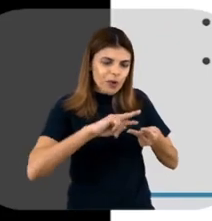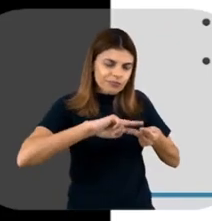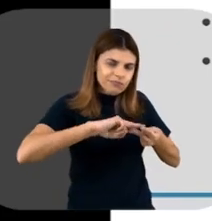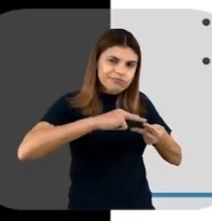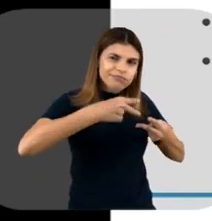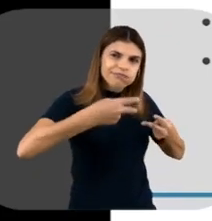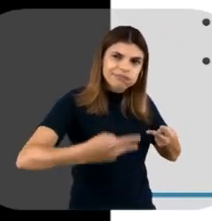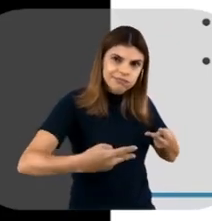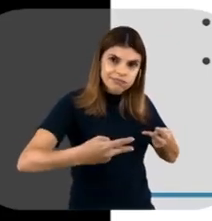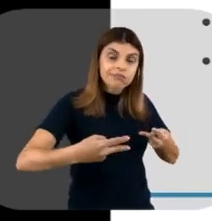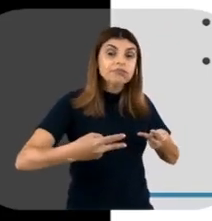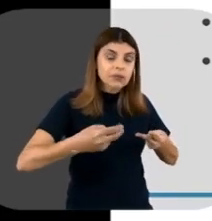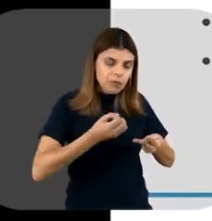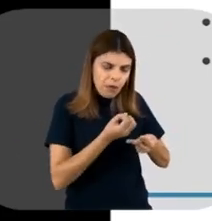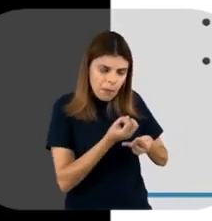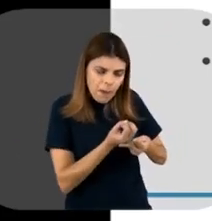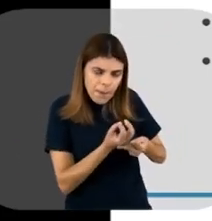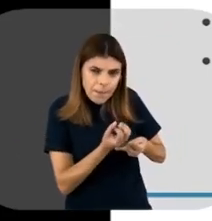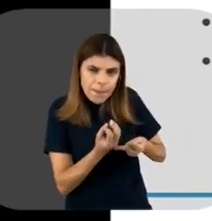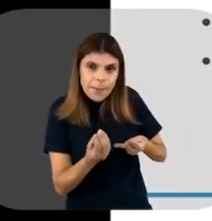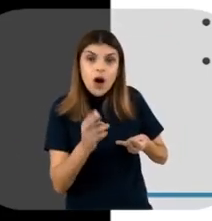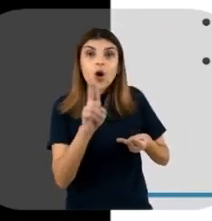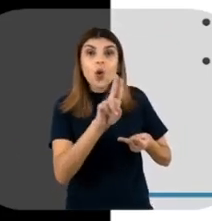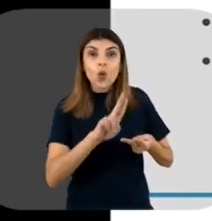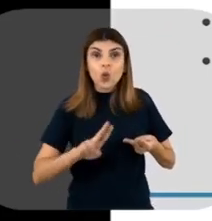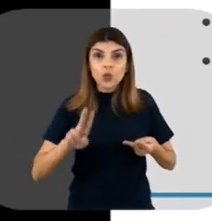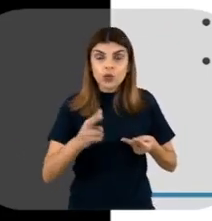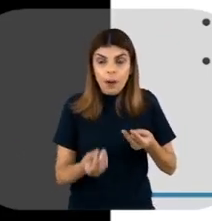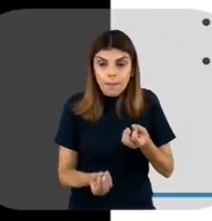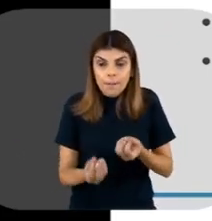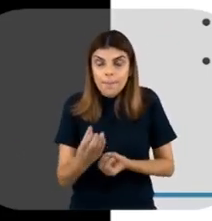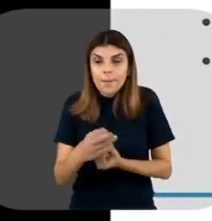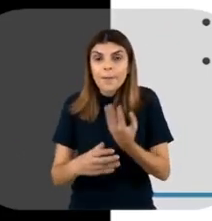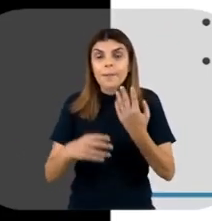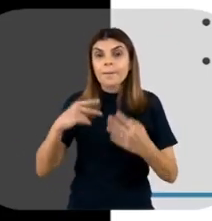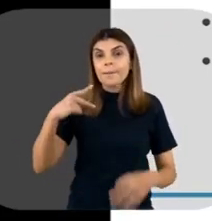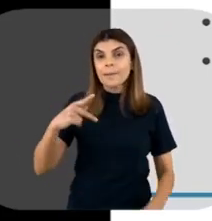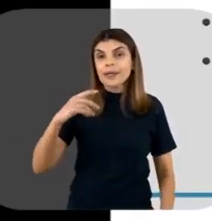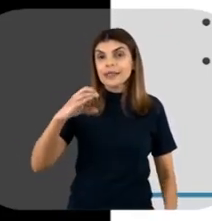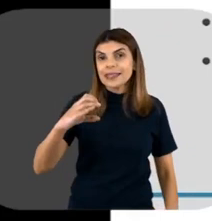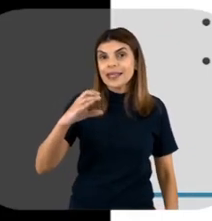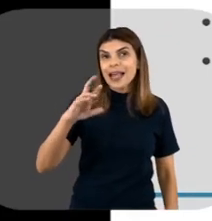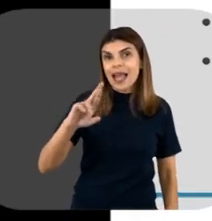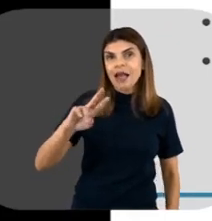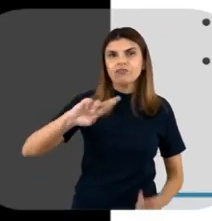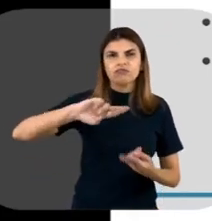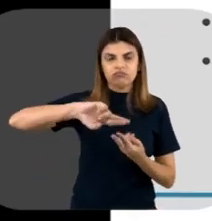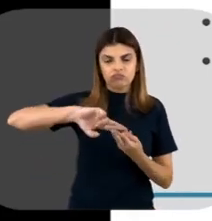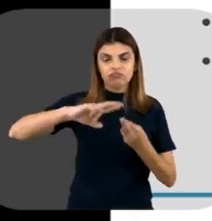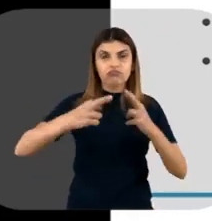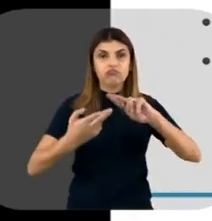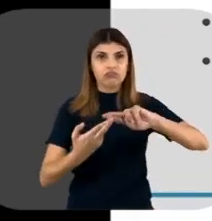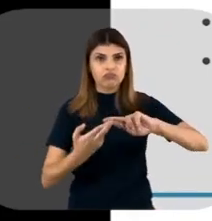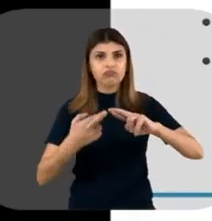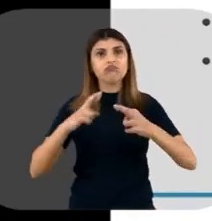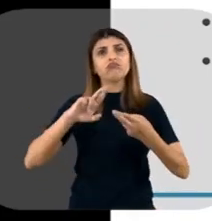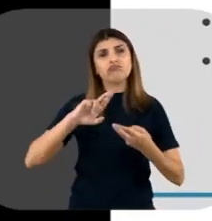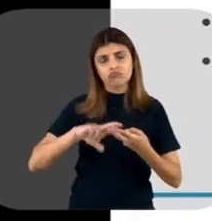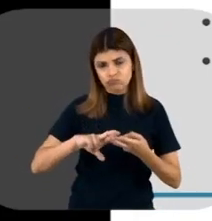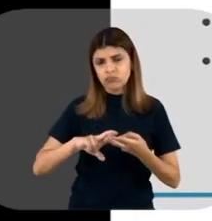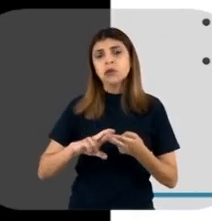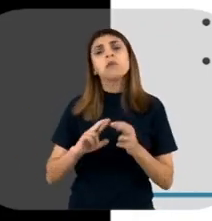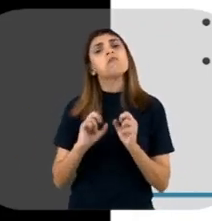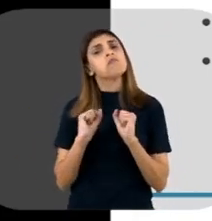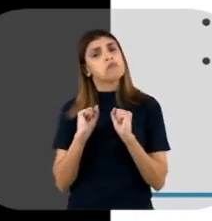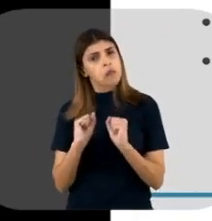gene de interesse que você quer utilizar para a produção de uma determinada proteína recombinante. Esse DNA